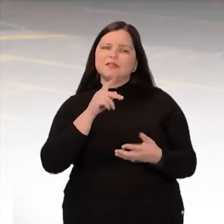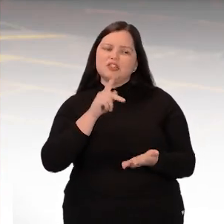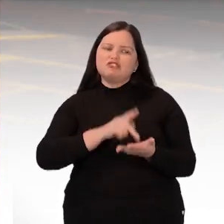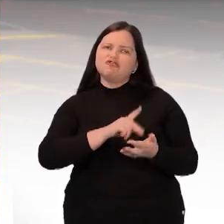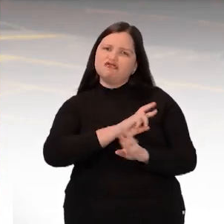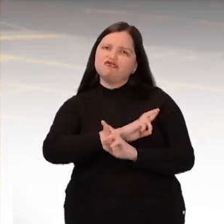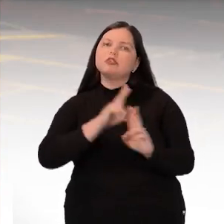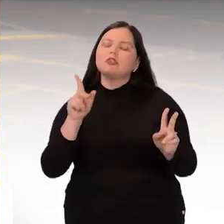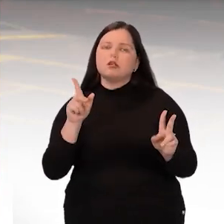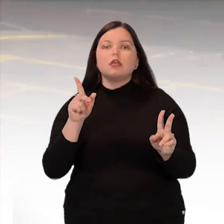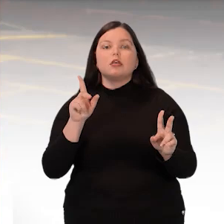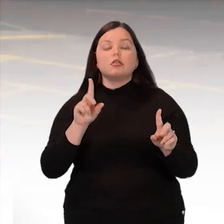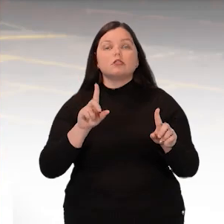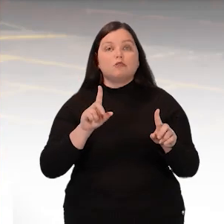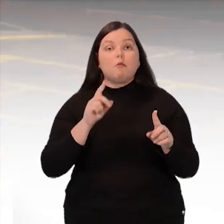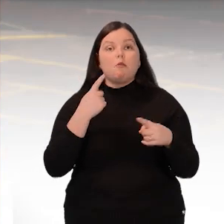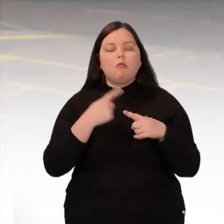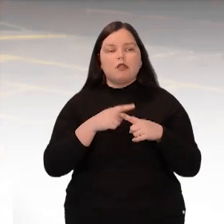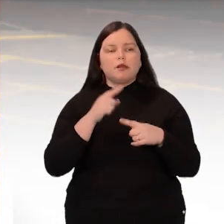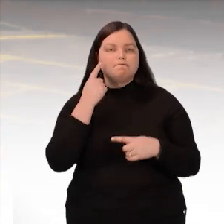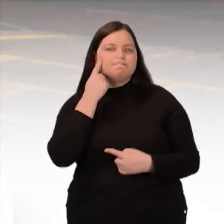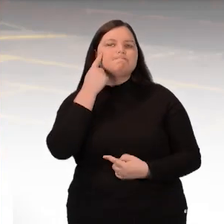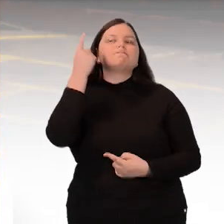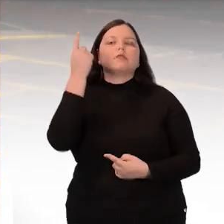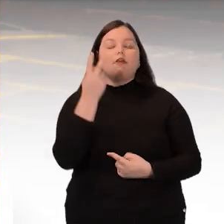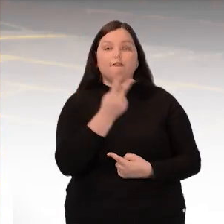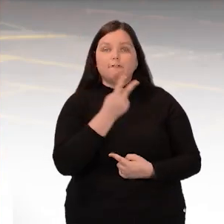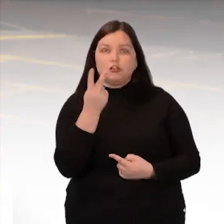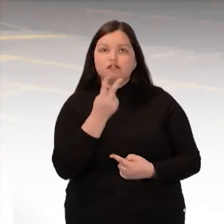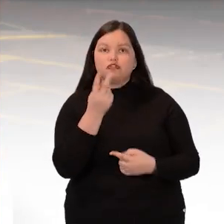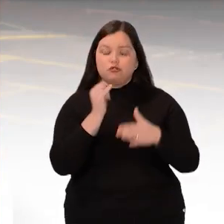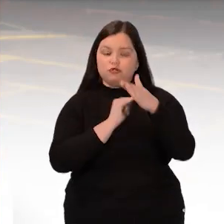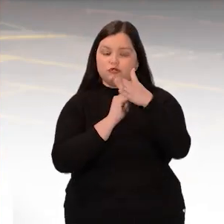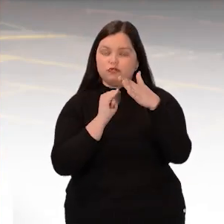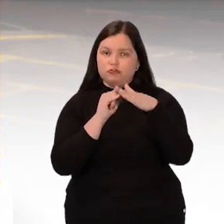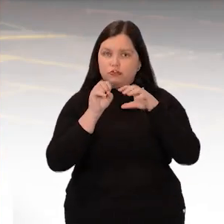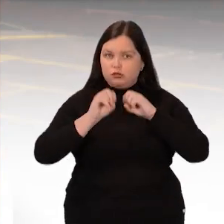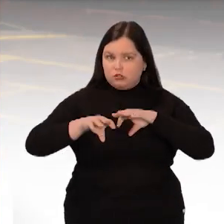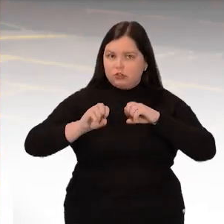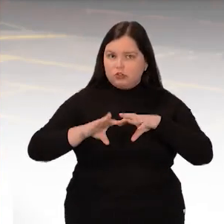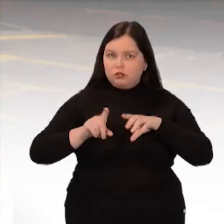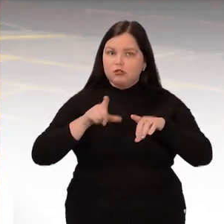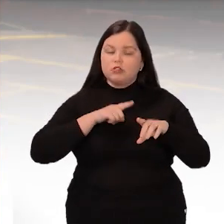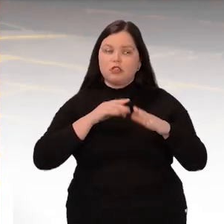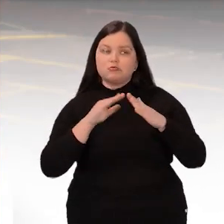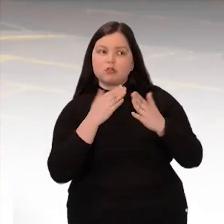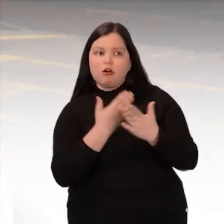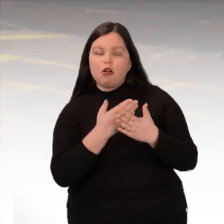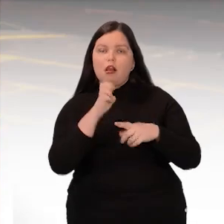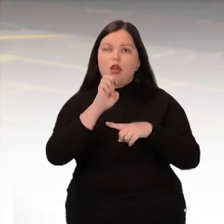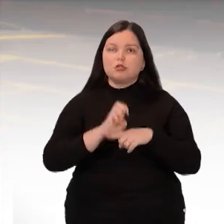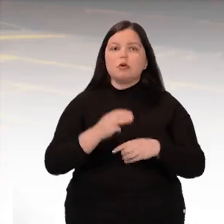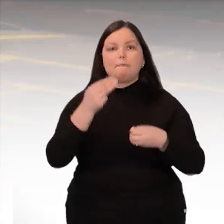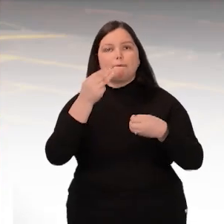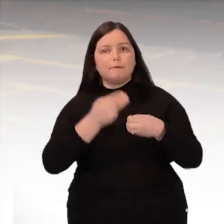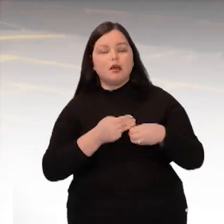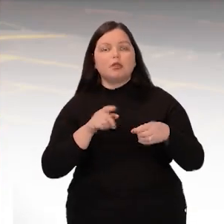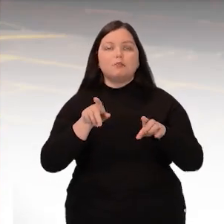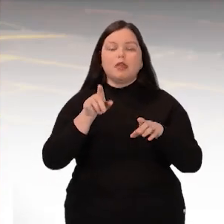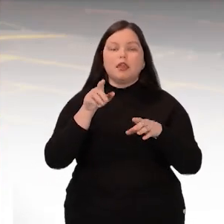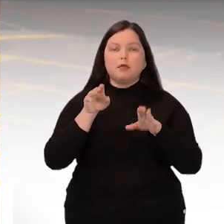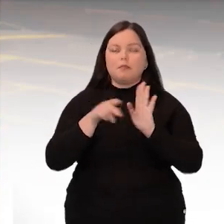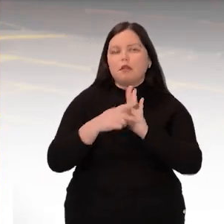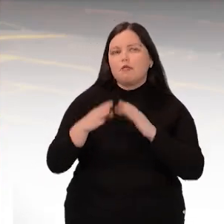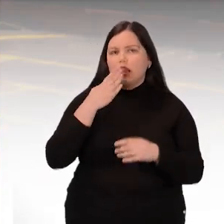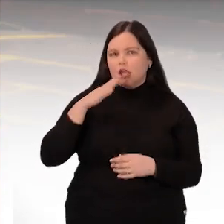ser mais diferente. Para se ter uma ideia, das 22 instituições de ensino, entre escolas estaduais, municipais e